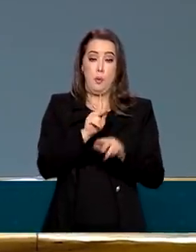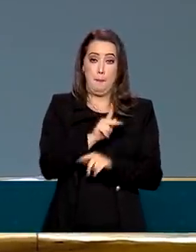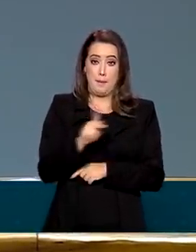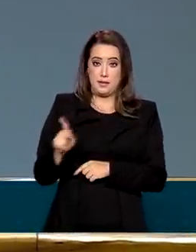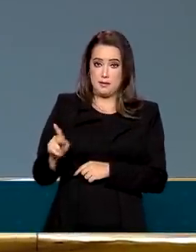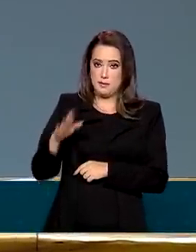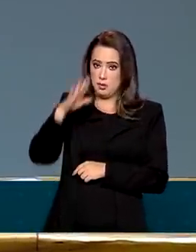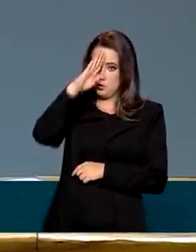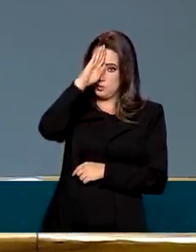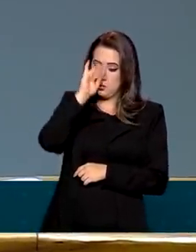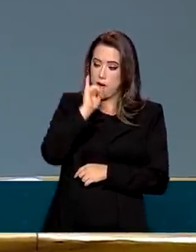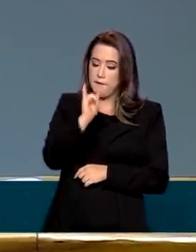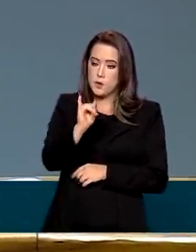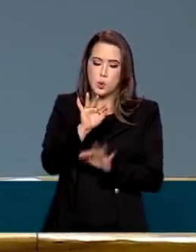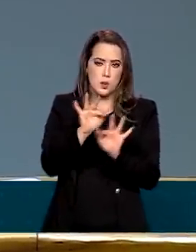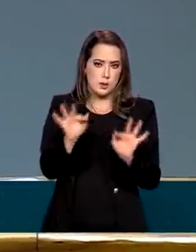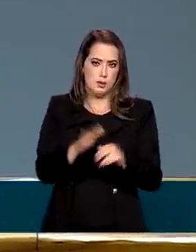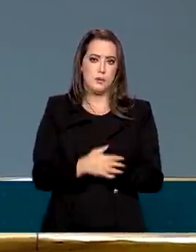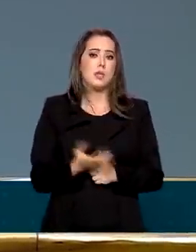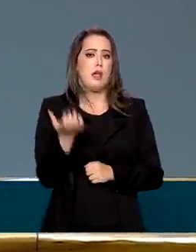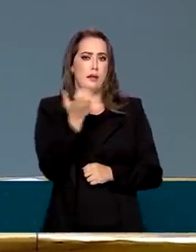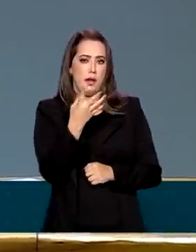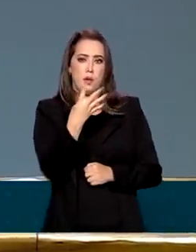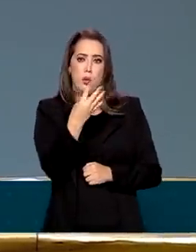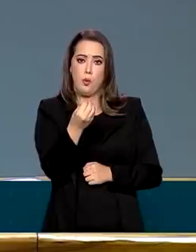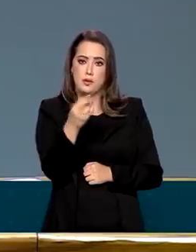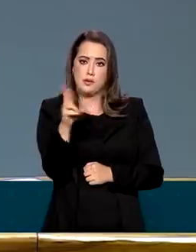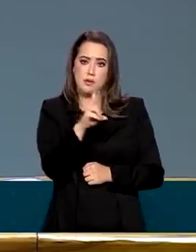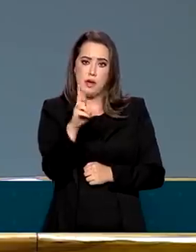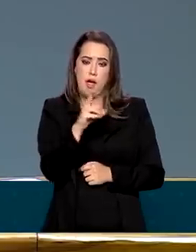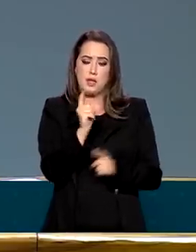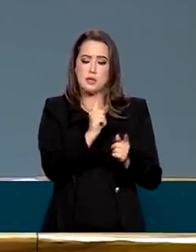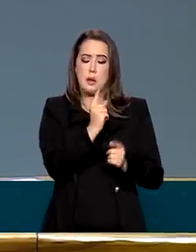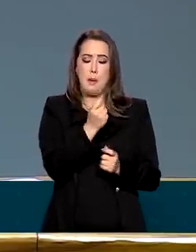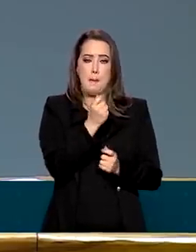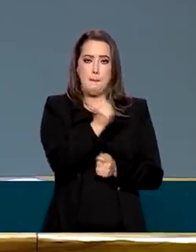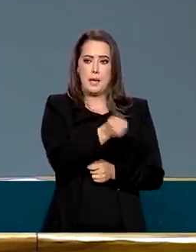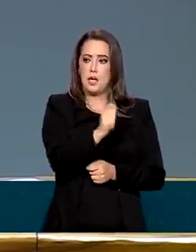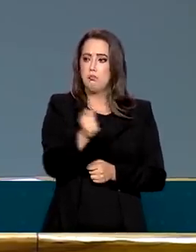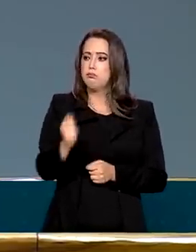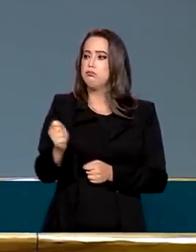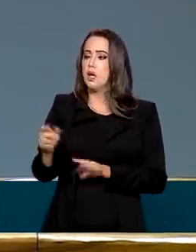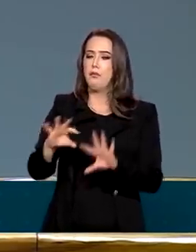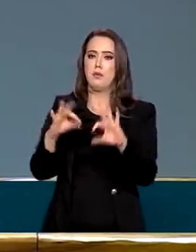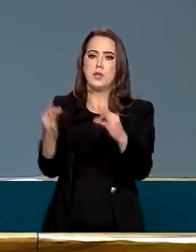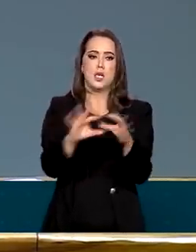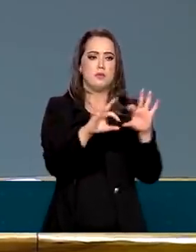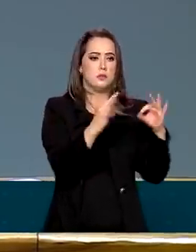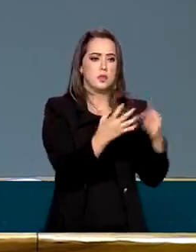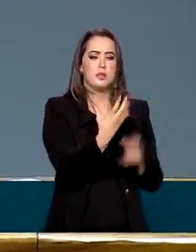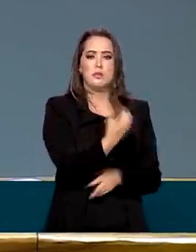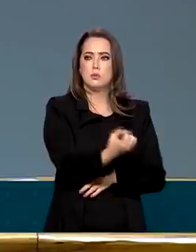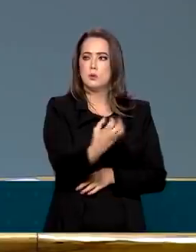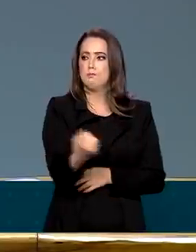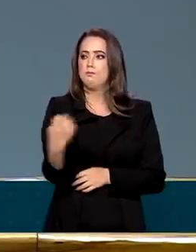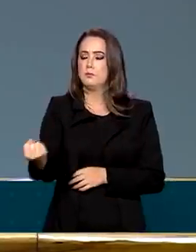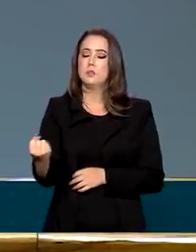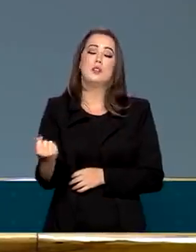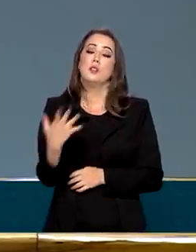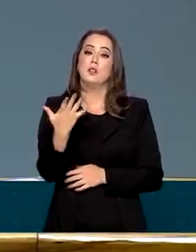a renda básica, 400 para todo mundo e acabou. Pronto, simplificou. Custa mais caro, mas simplificou e acabou a briga.